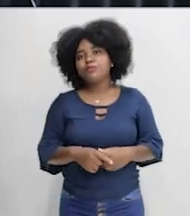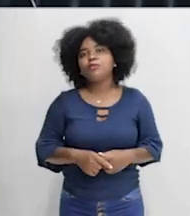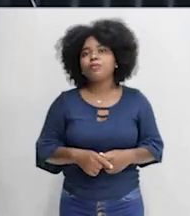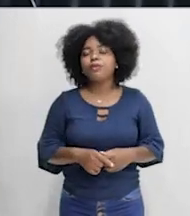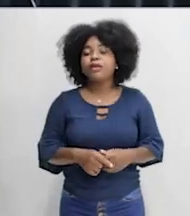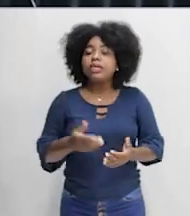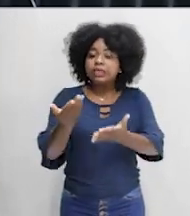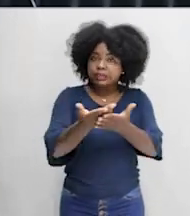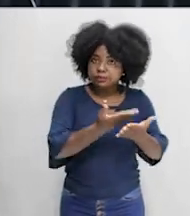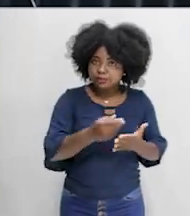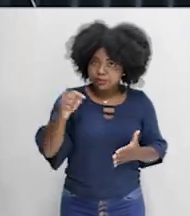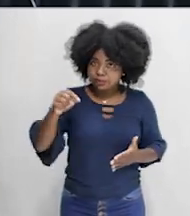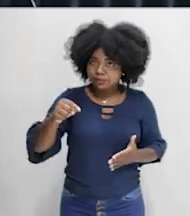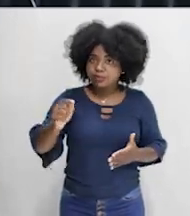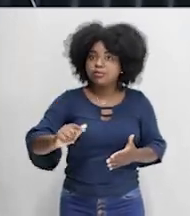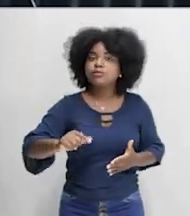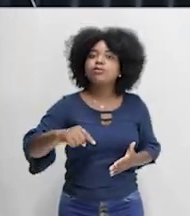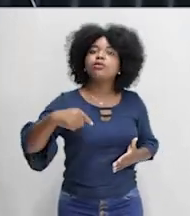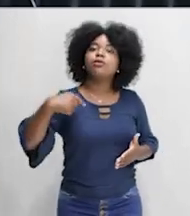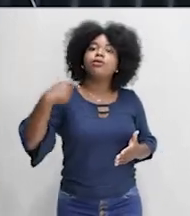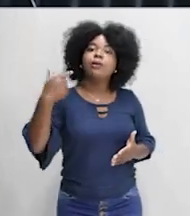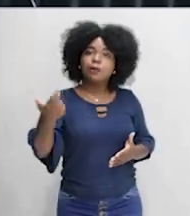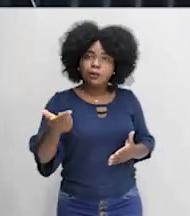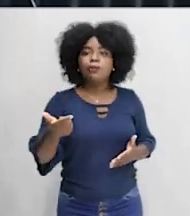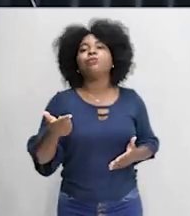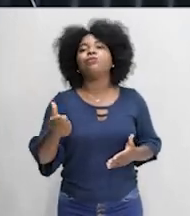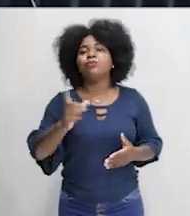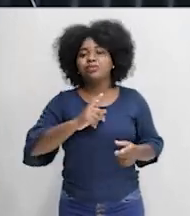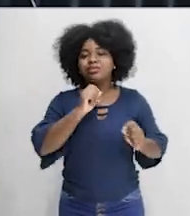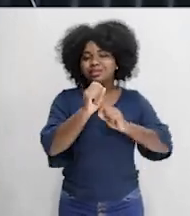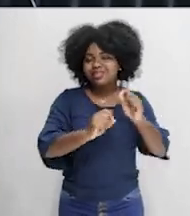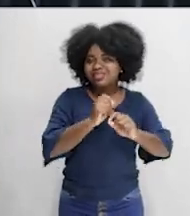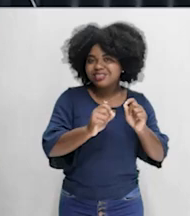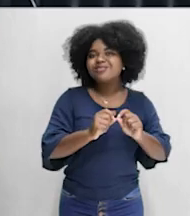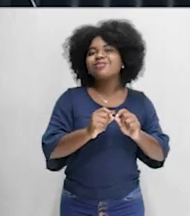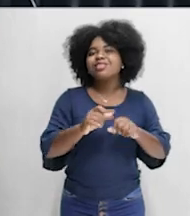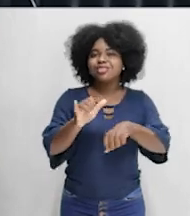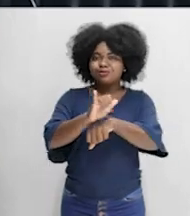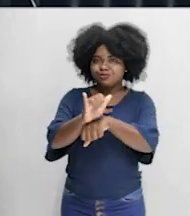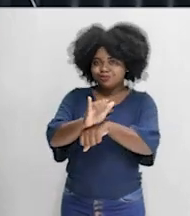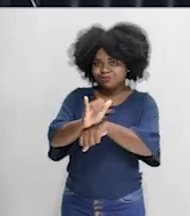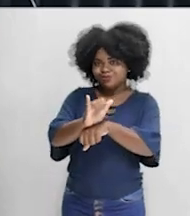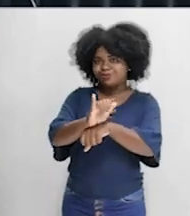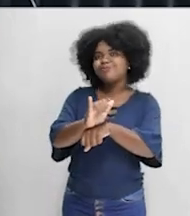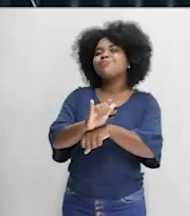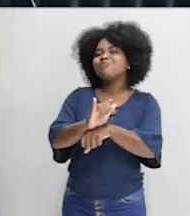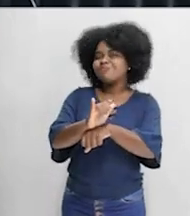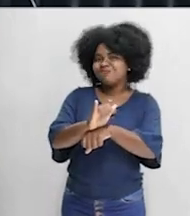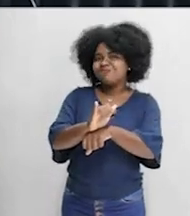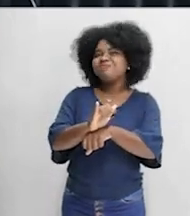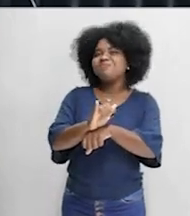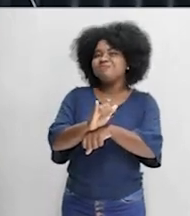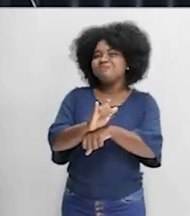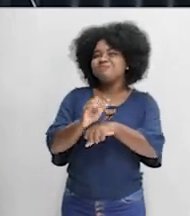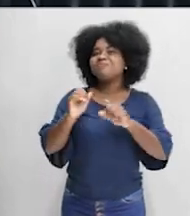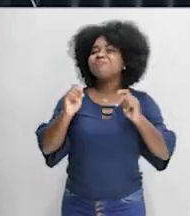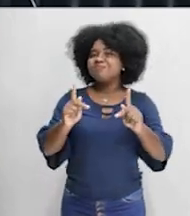outras, tá? E vão estar disponíveis para ti na plataforma Gonçalves Dias no YouTube. Me procura lá que eu estou te